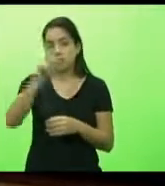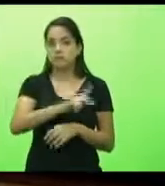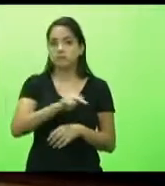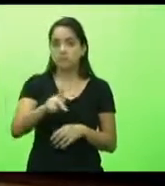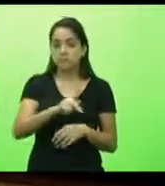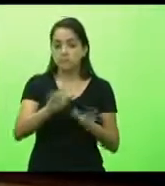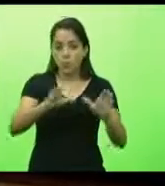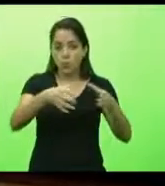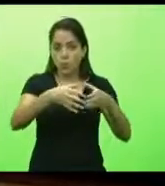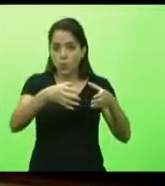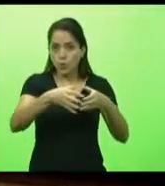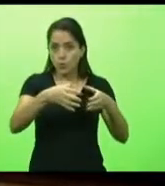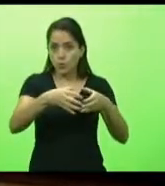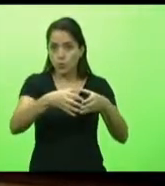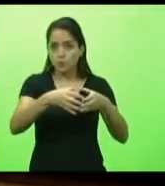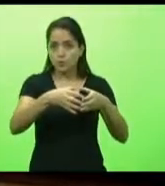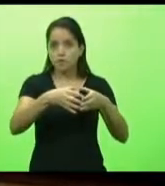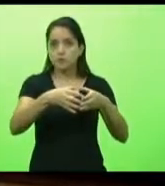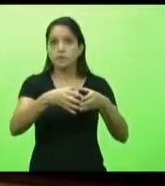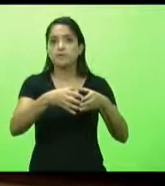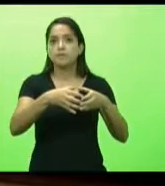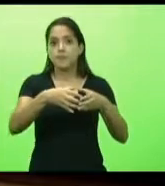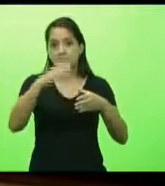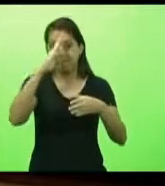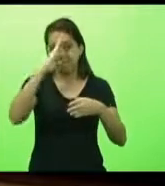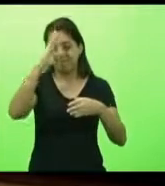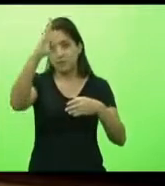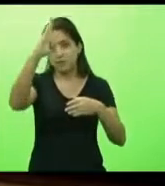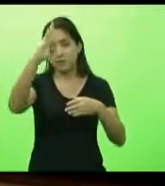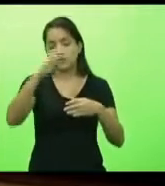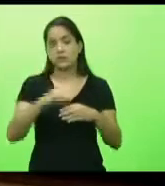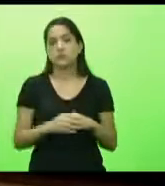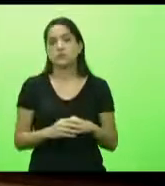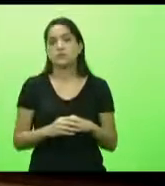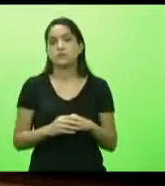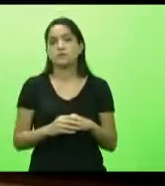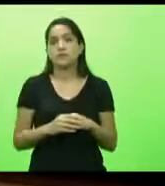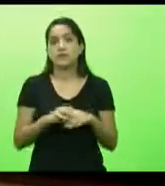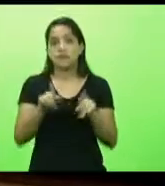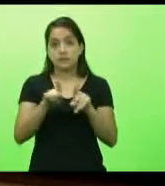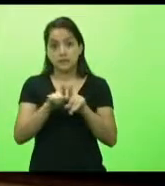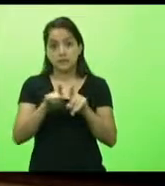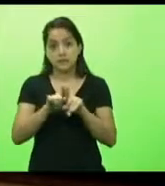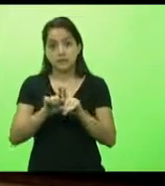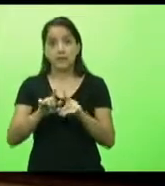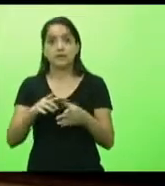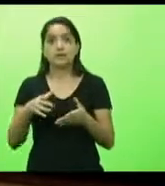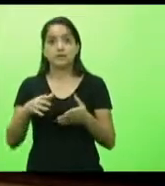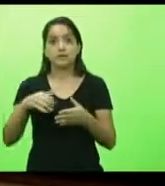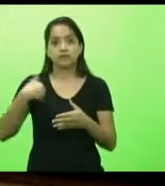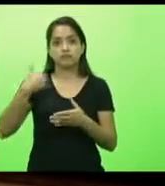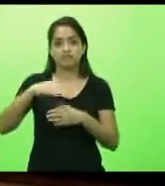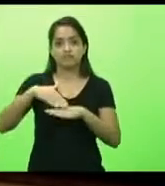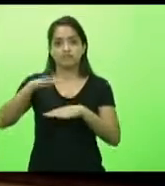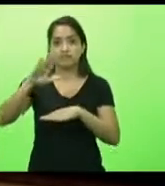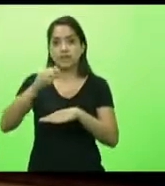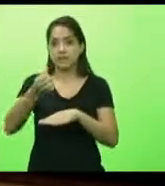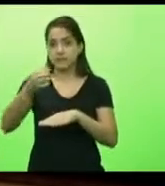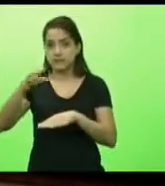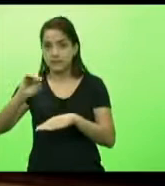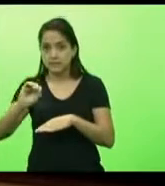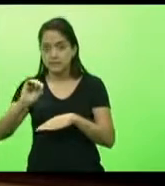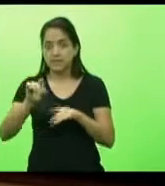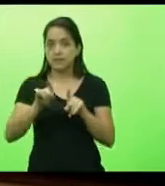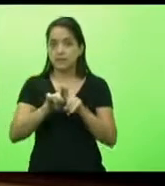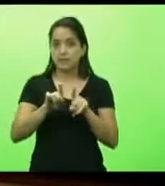grupos inseridos na faixa de alta prioridade. Mesma categoria dos idosos acima de 60 anos e de